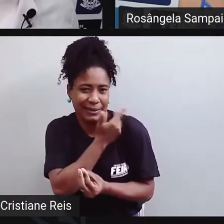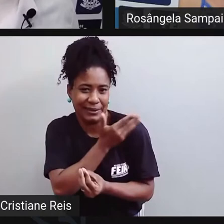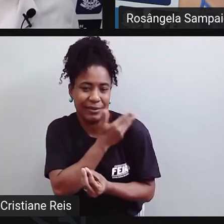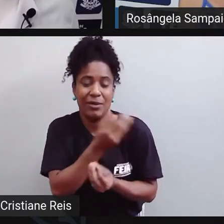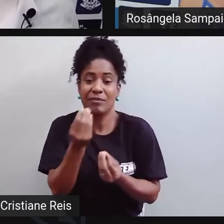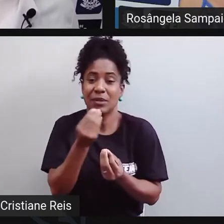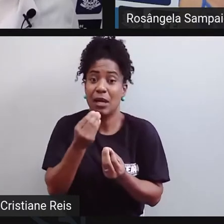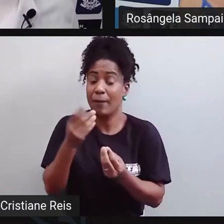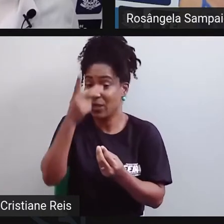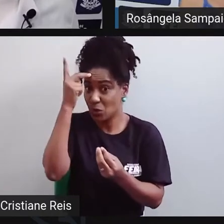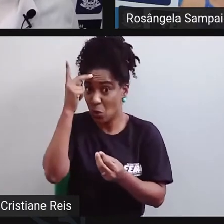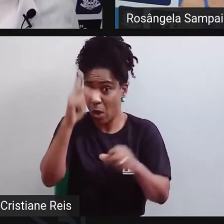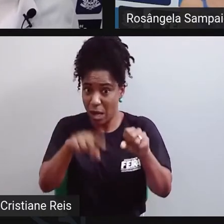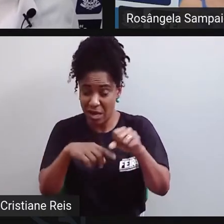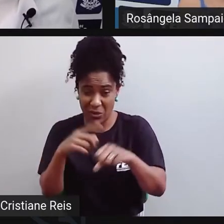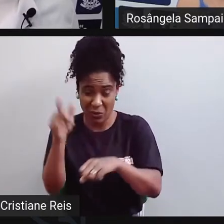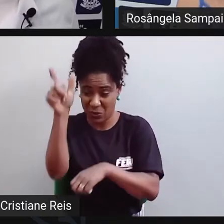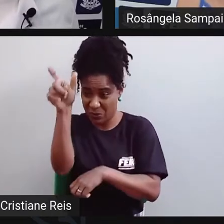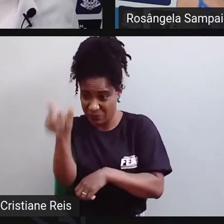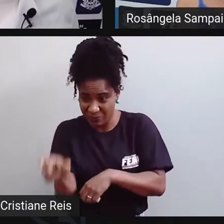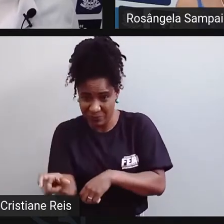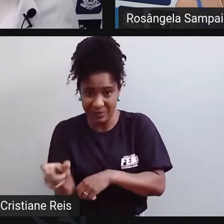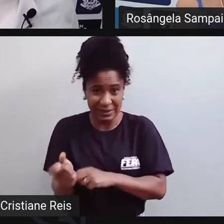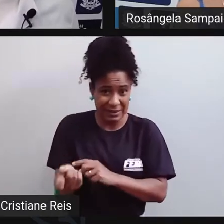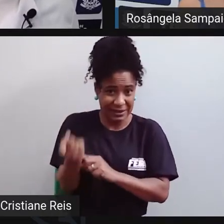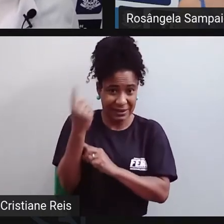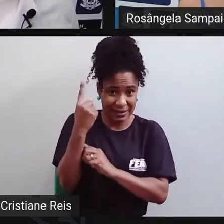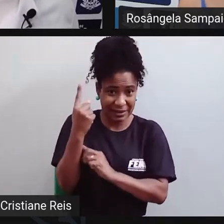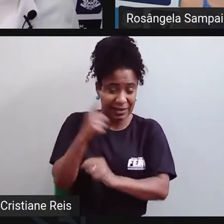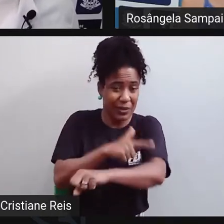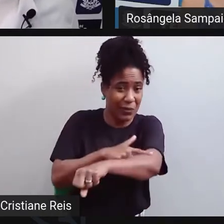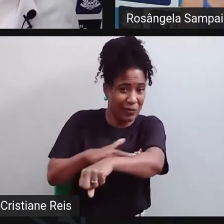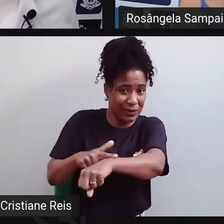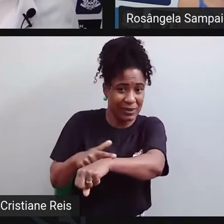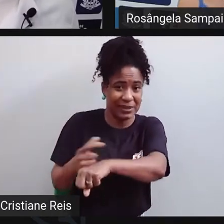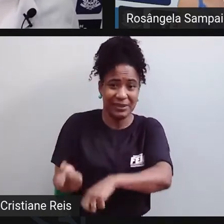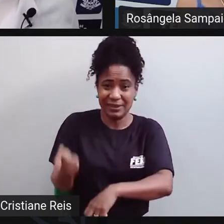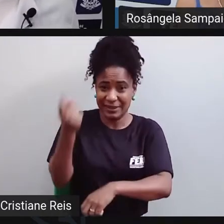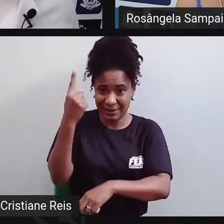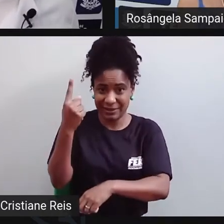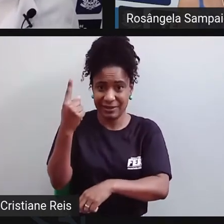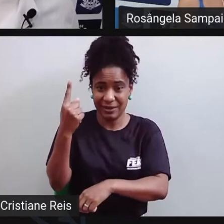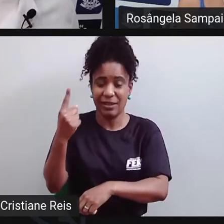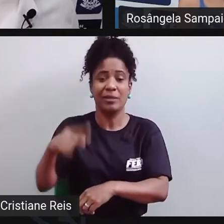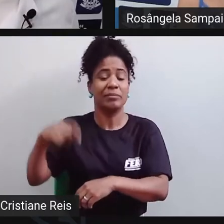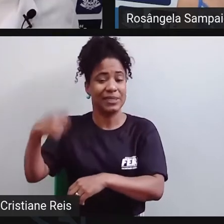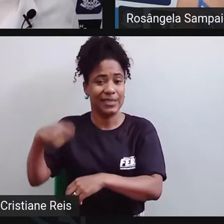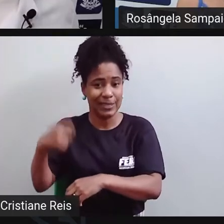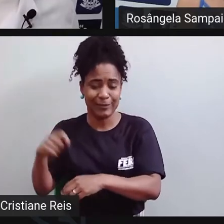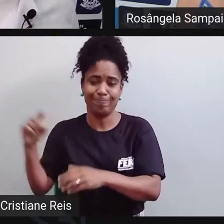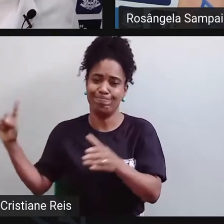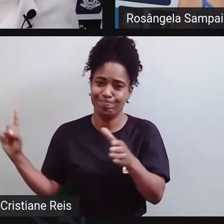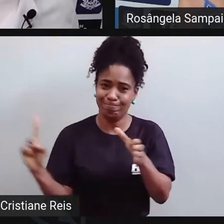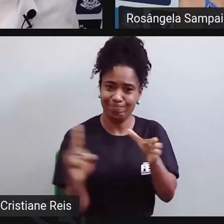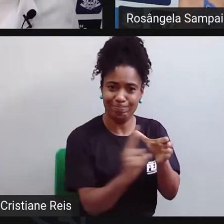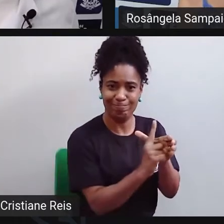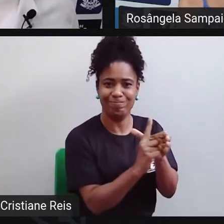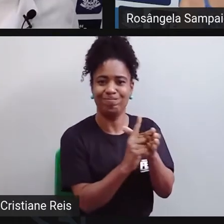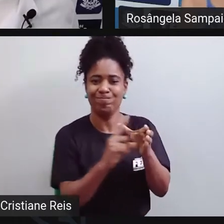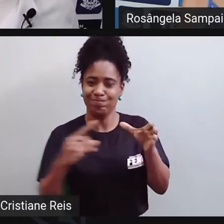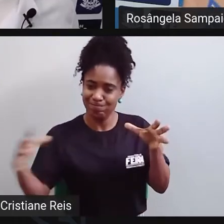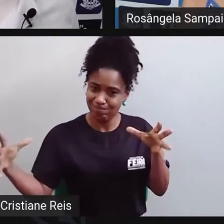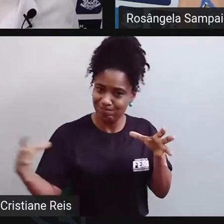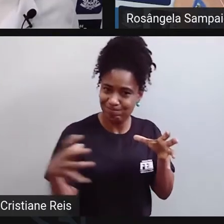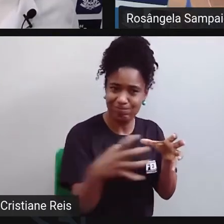Então, aquelas pessoas que tinham um comportamento diferente, desviante, deveriam ficar em um local guardado